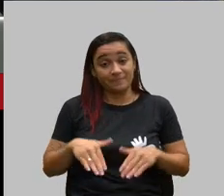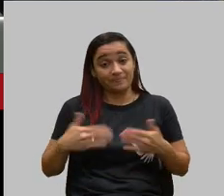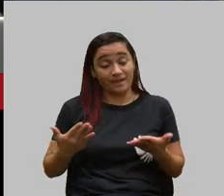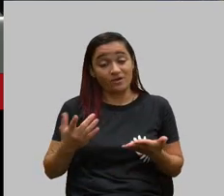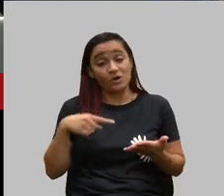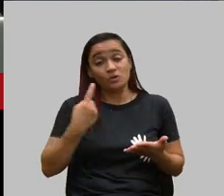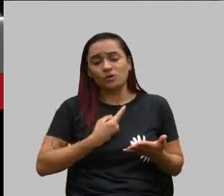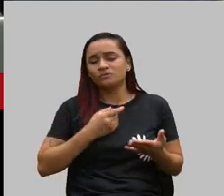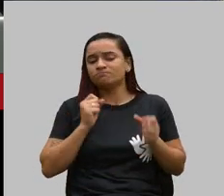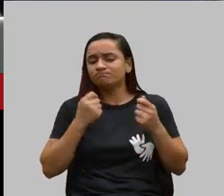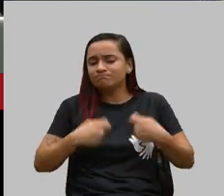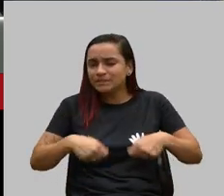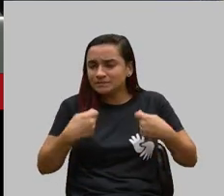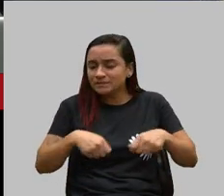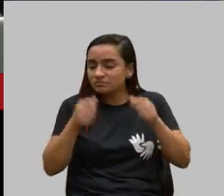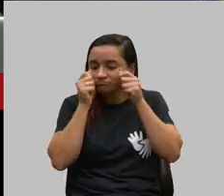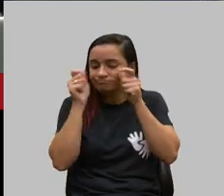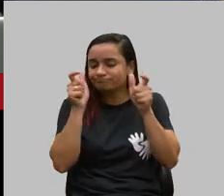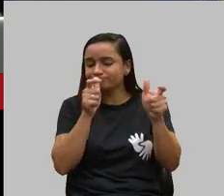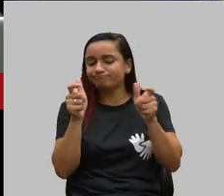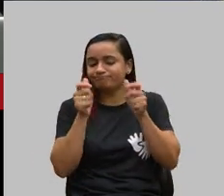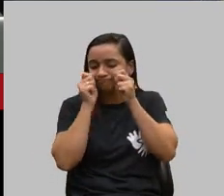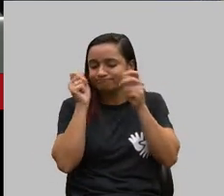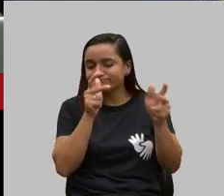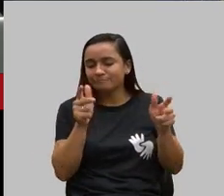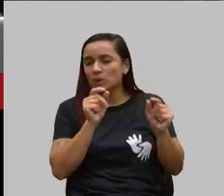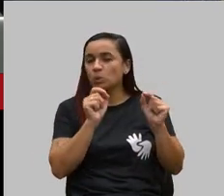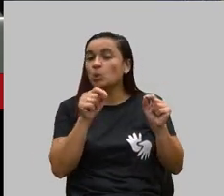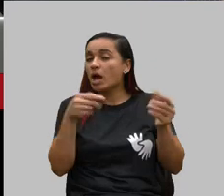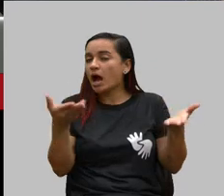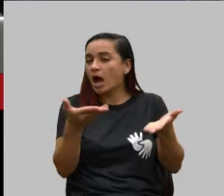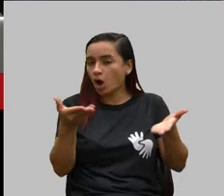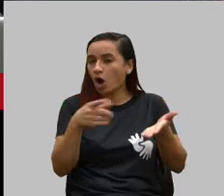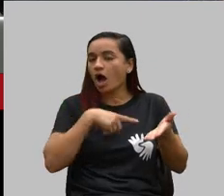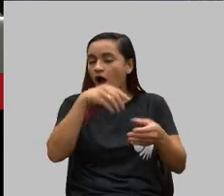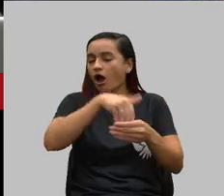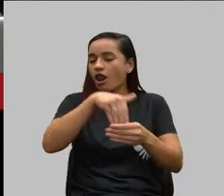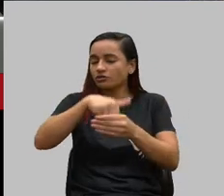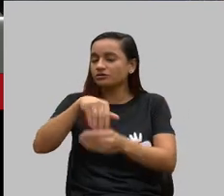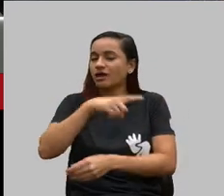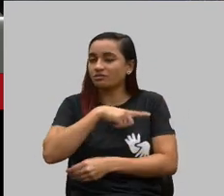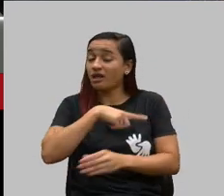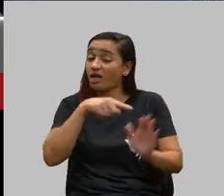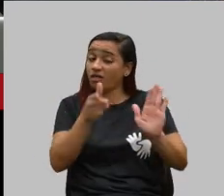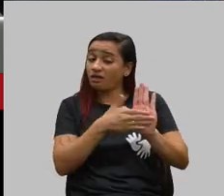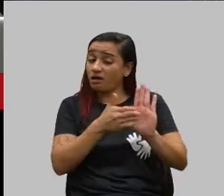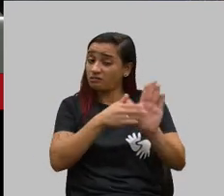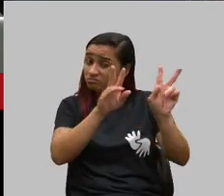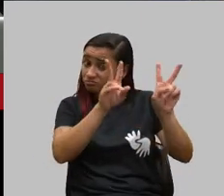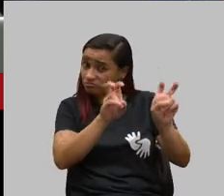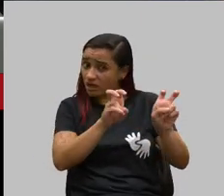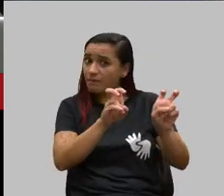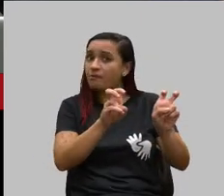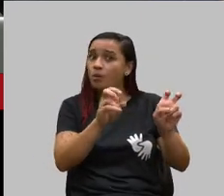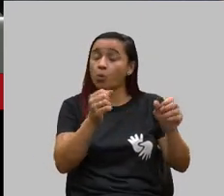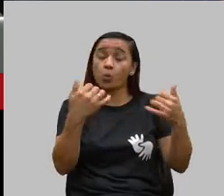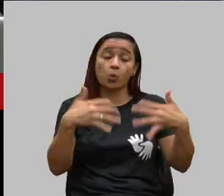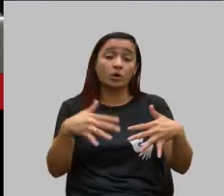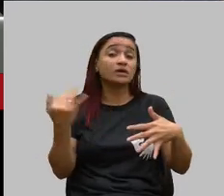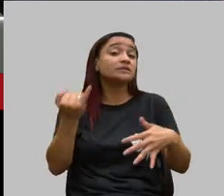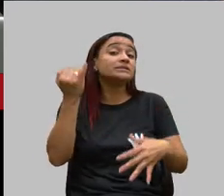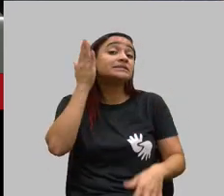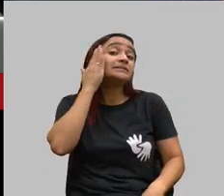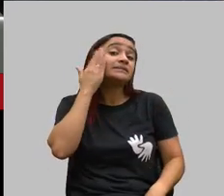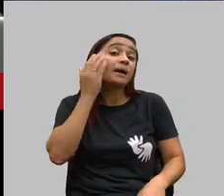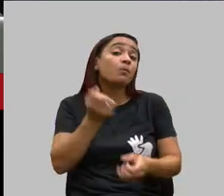que esse ano é um ano eleitoral, que esse tema está em voga. Nós sabemos o tanto de crianças autistas, o